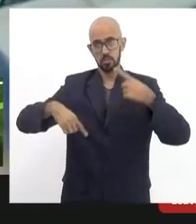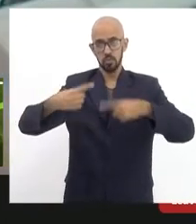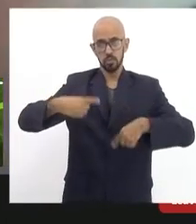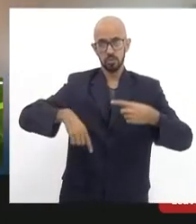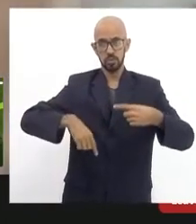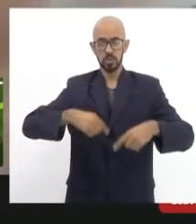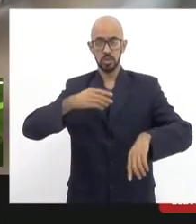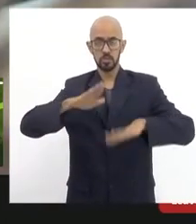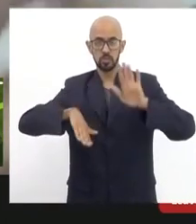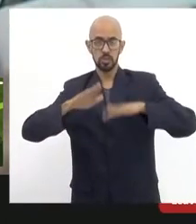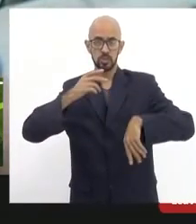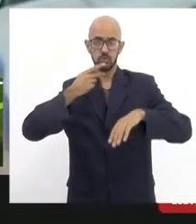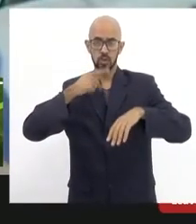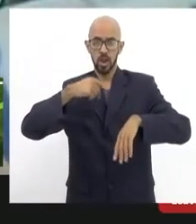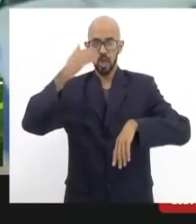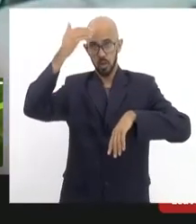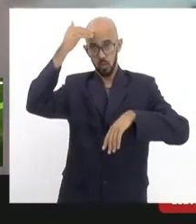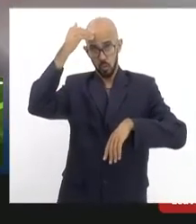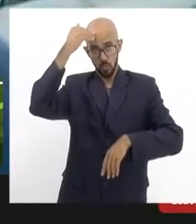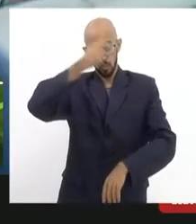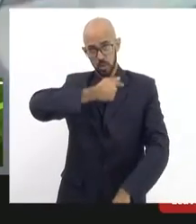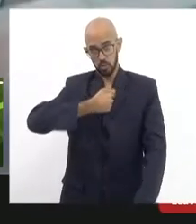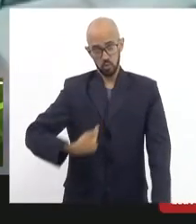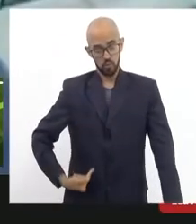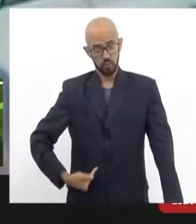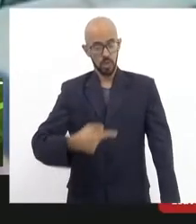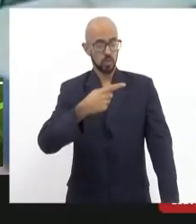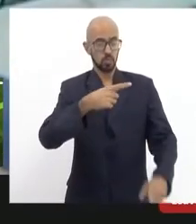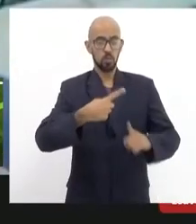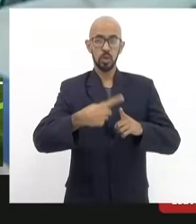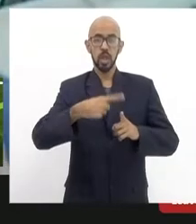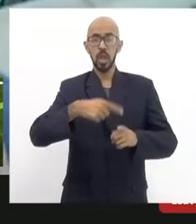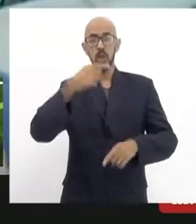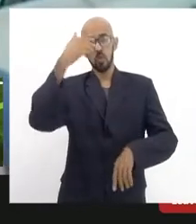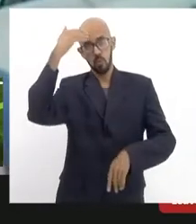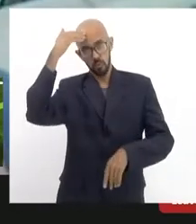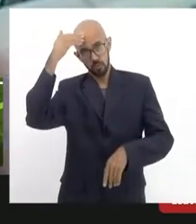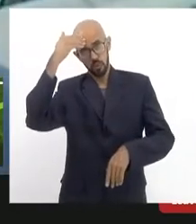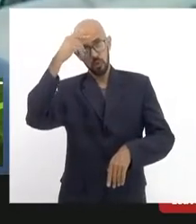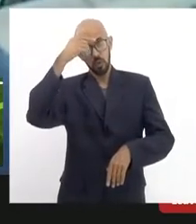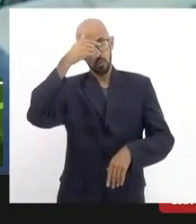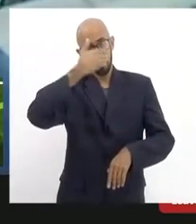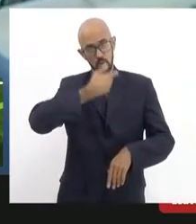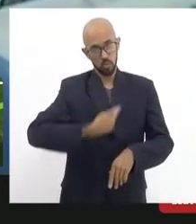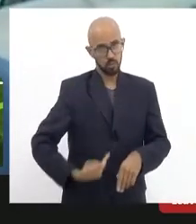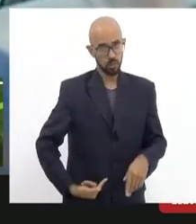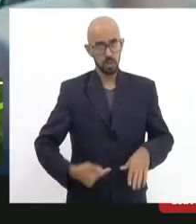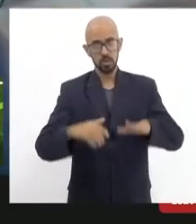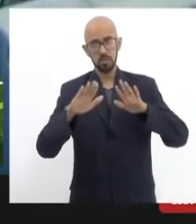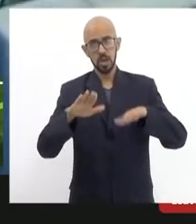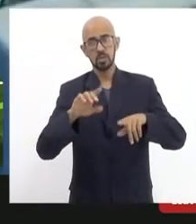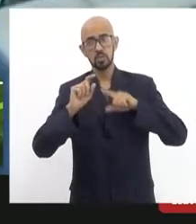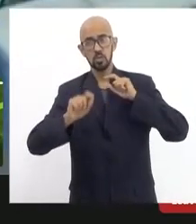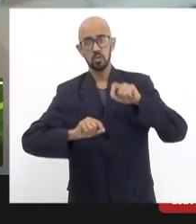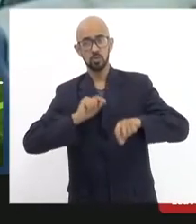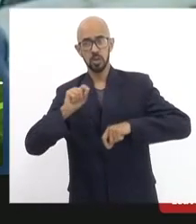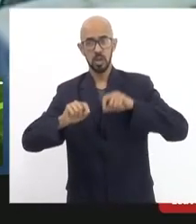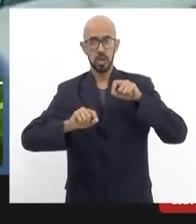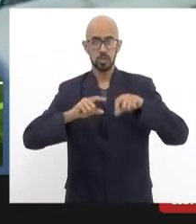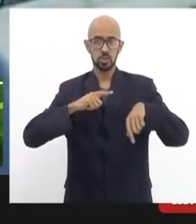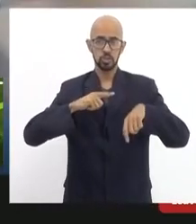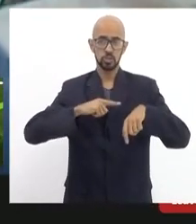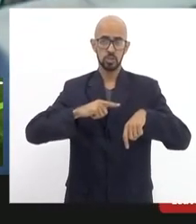culpar o governo porque o governo e na verdade nós temos um governo novo com quedas de